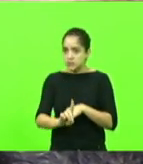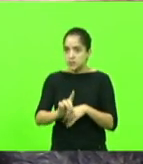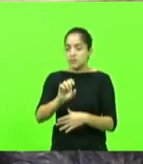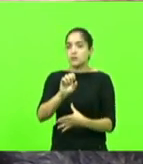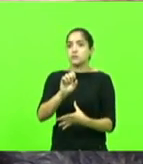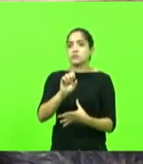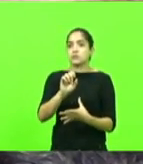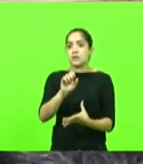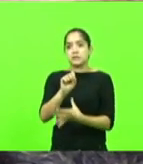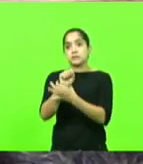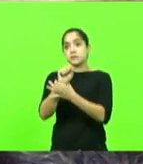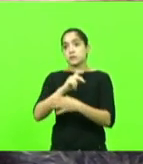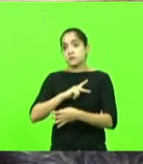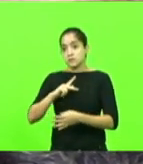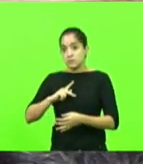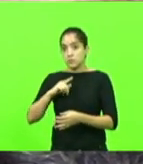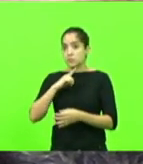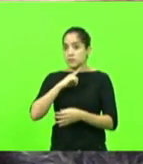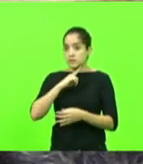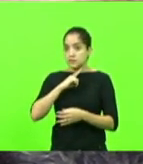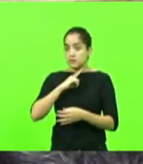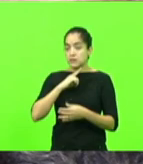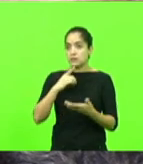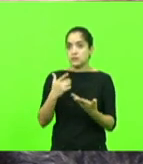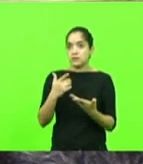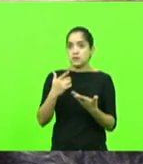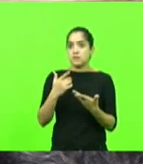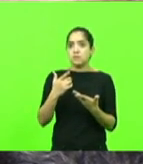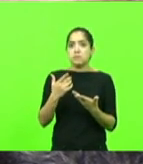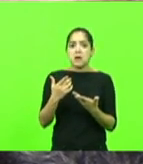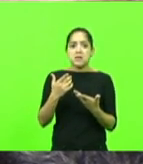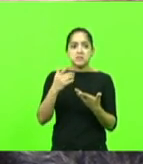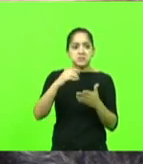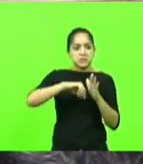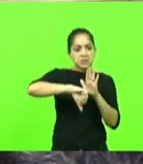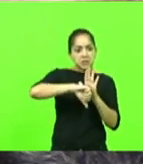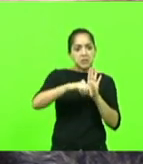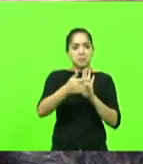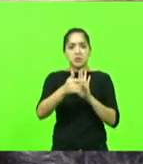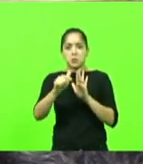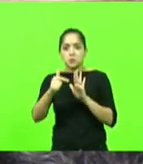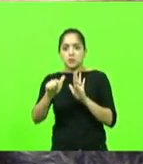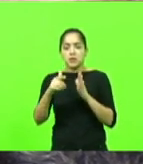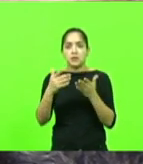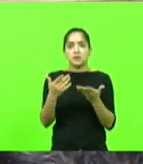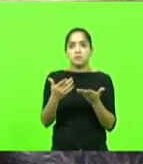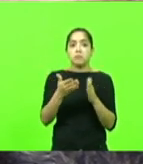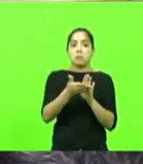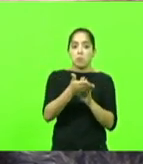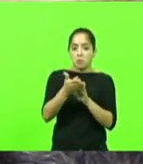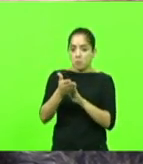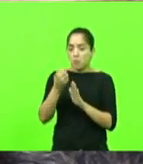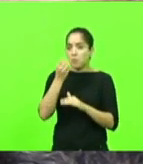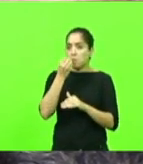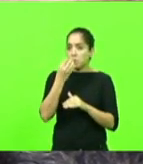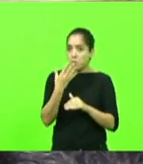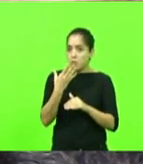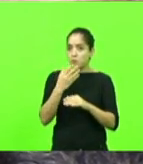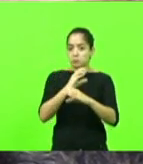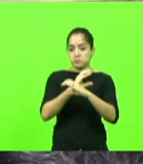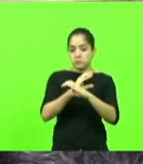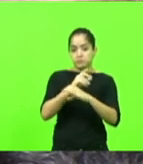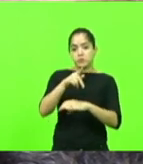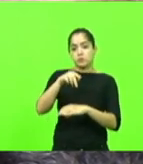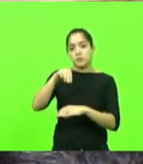pública, ponto. Se não está acontecendo crime nenhum para poder aumentar a mancha, parabéns para a Polícia Civil e para a Polícia Militar.